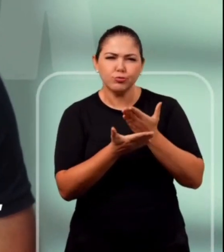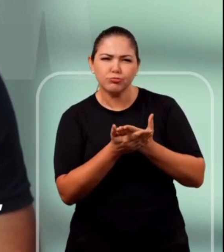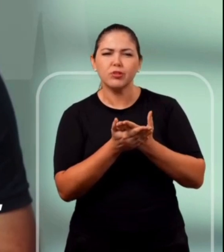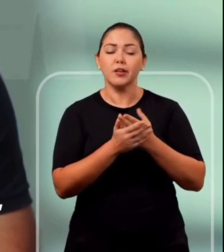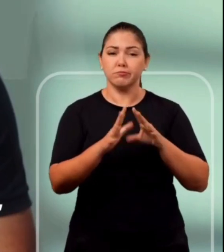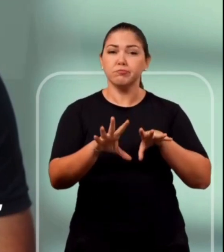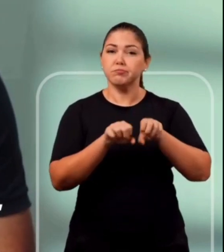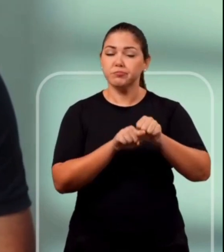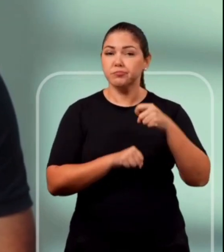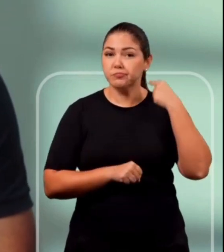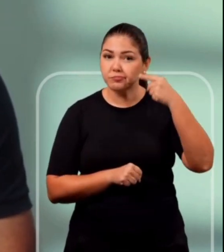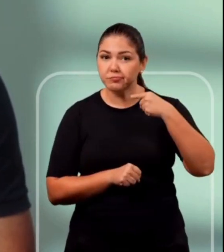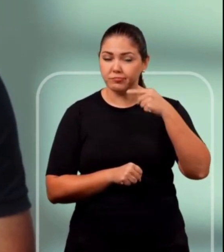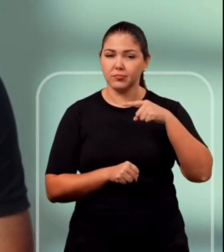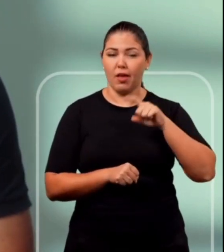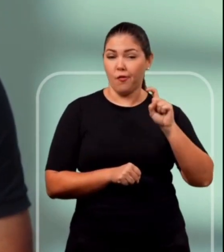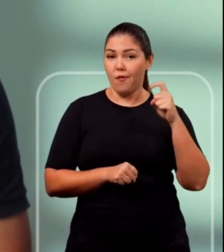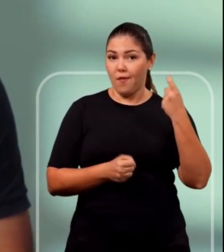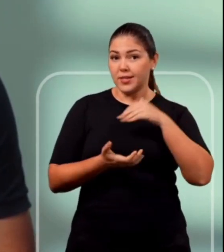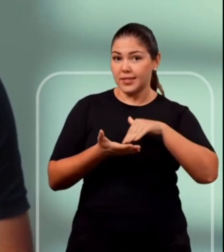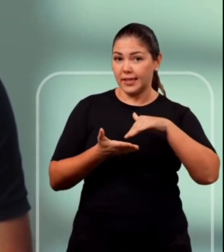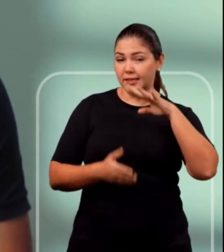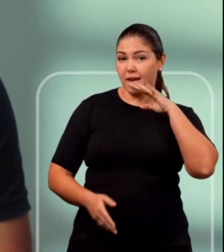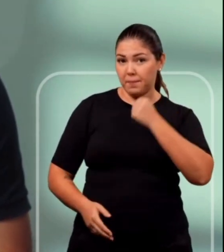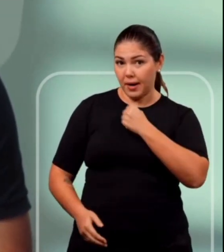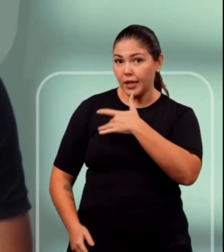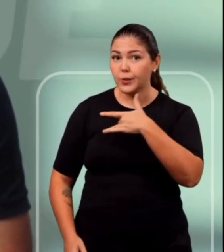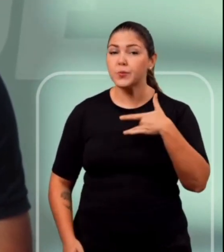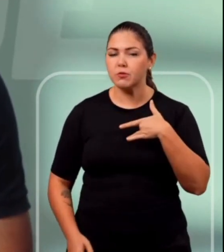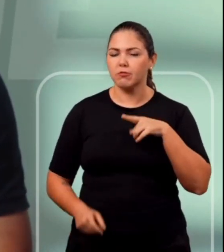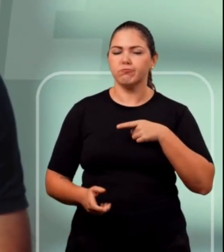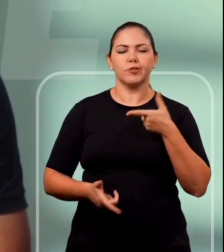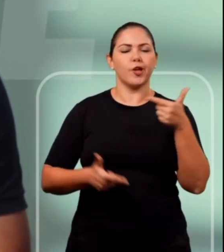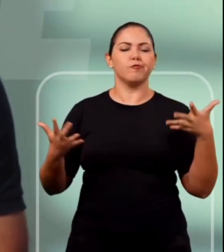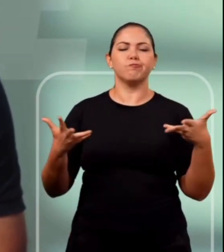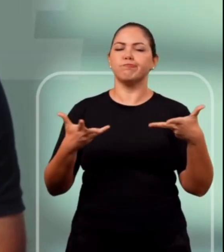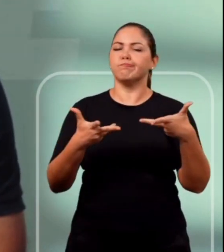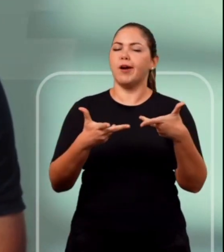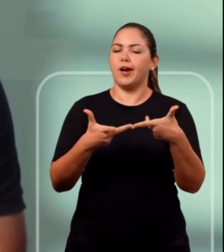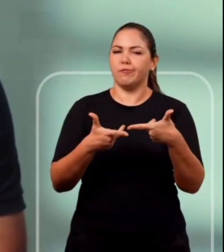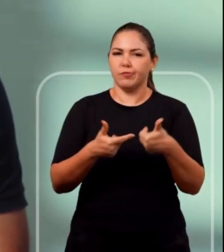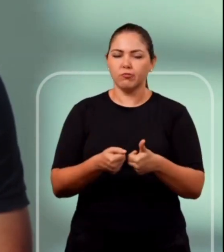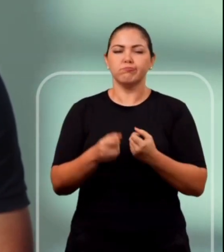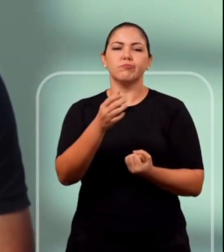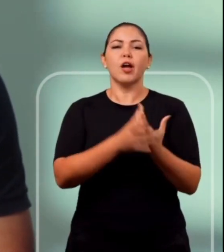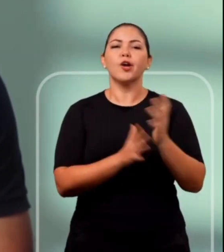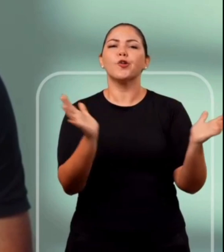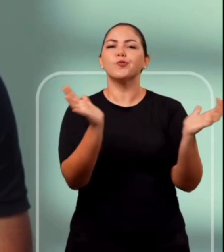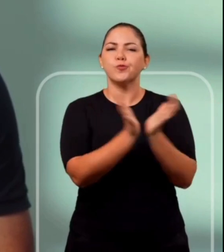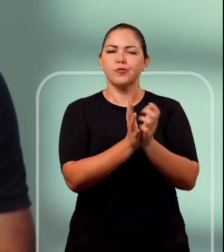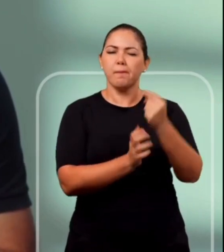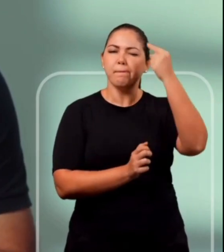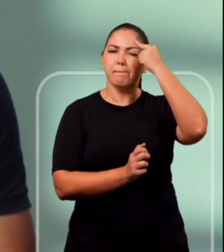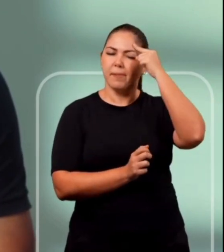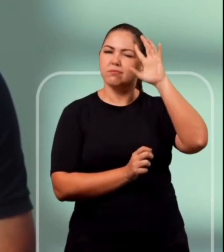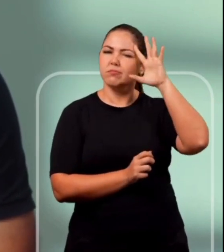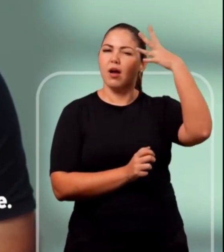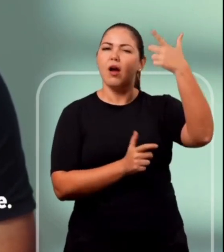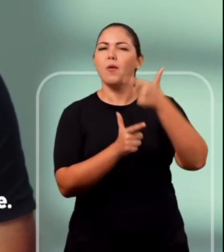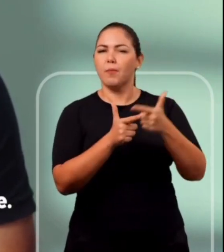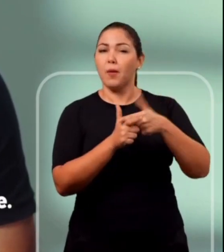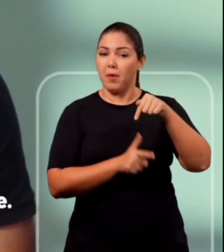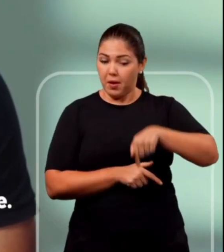quatro anos, estudei muito. Me formei em Direito. Fui secretário de Saúde em Maracanãú com gestão de resultados. Montei um time para pensar